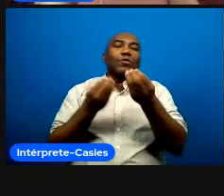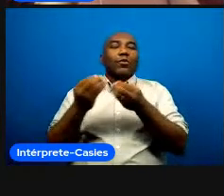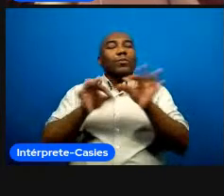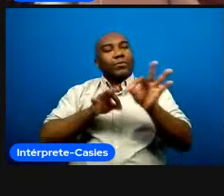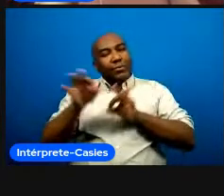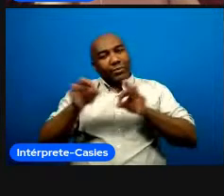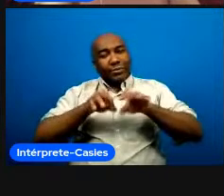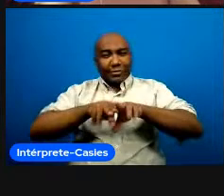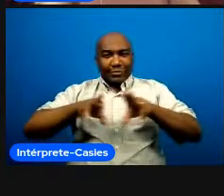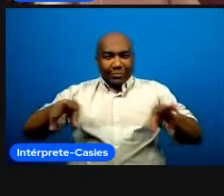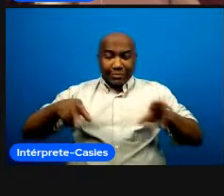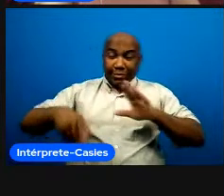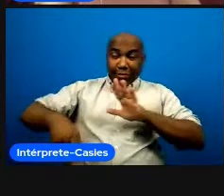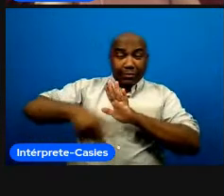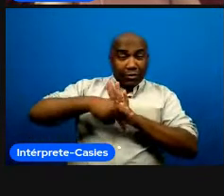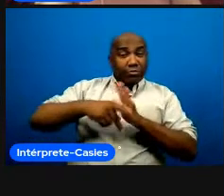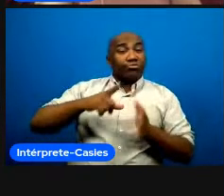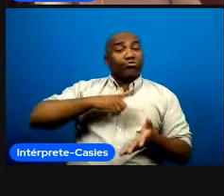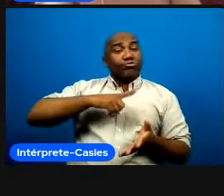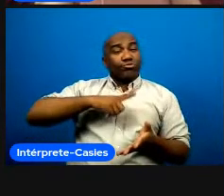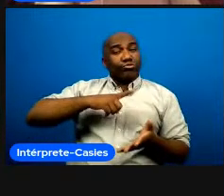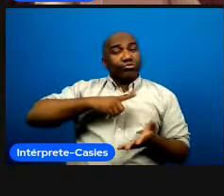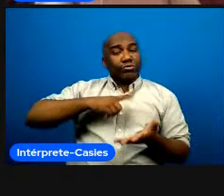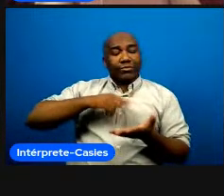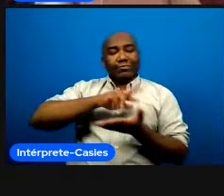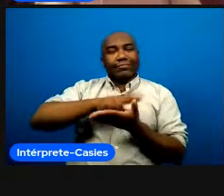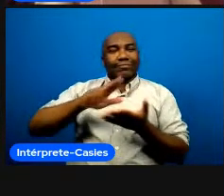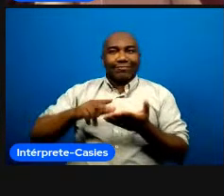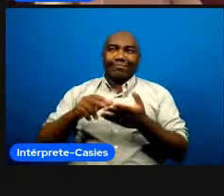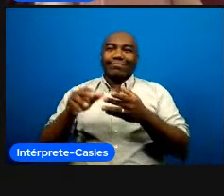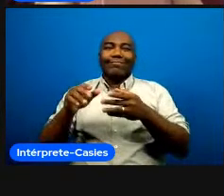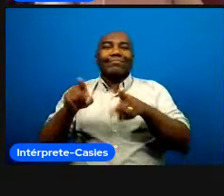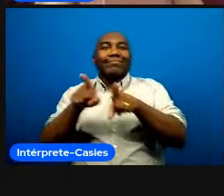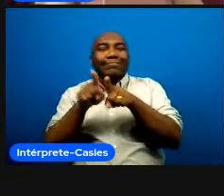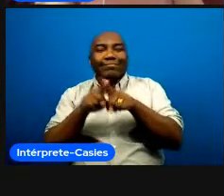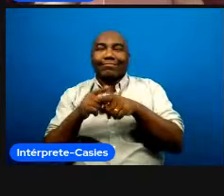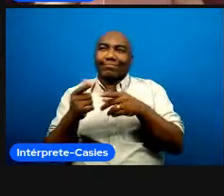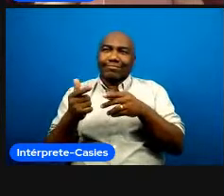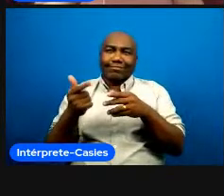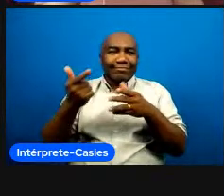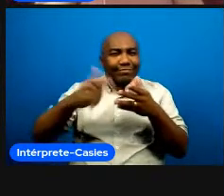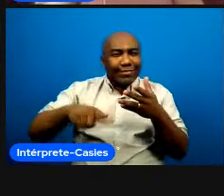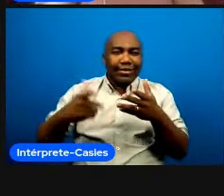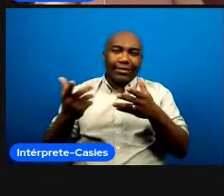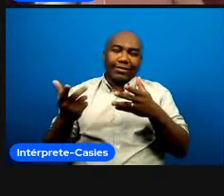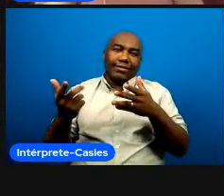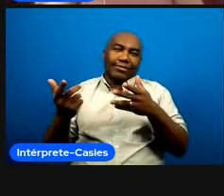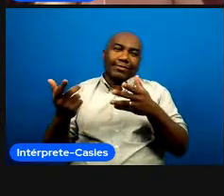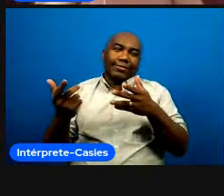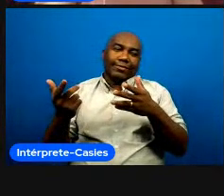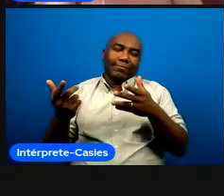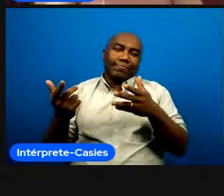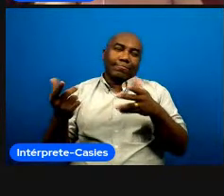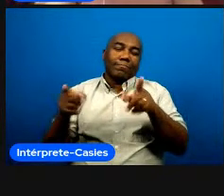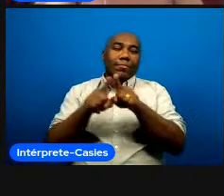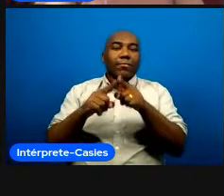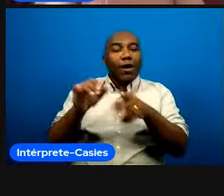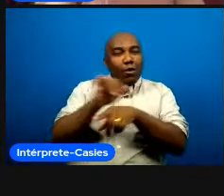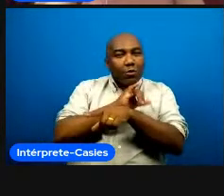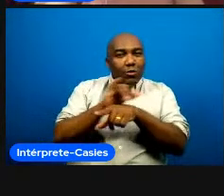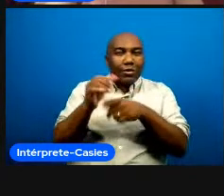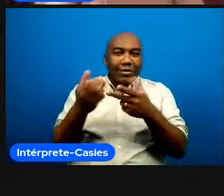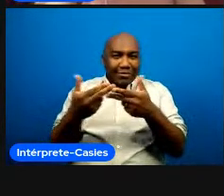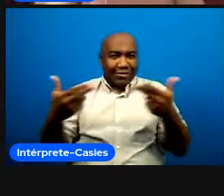sistematização aplico a partir da construção de relações e conduzir práticas